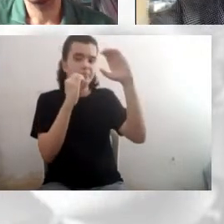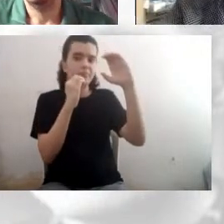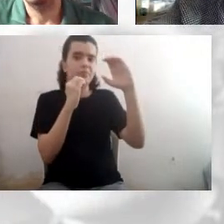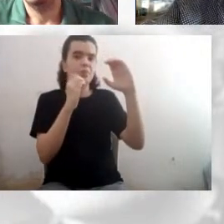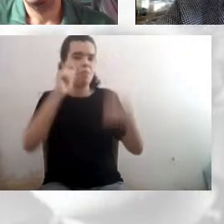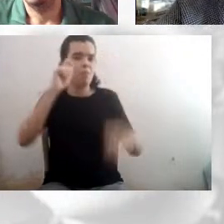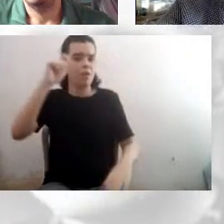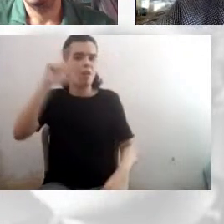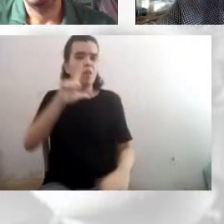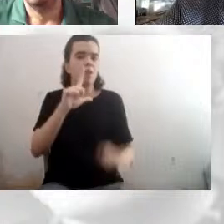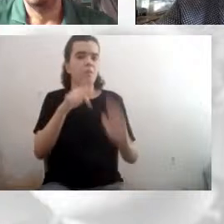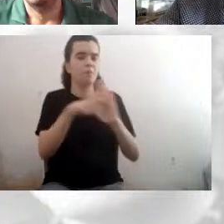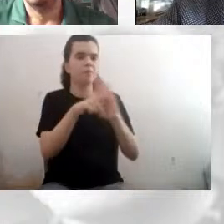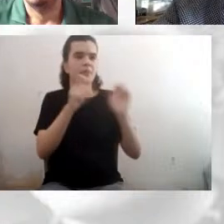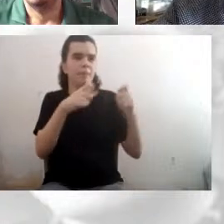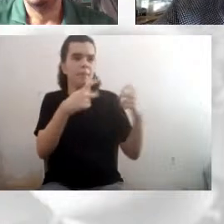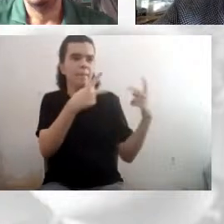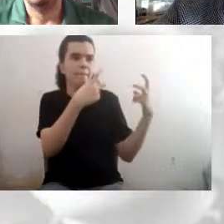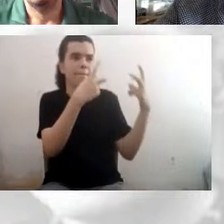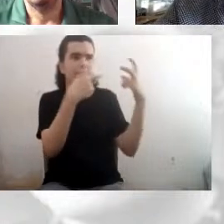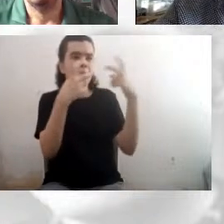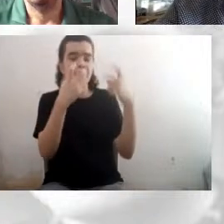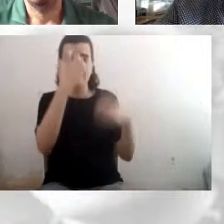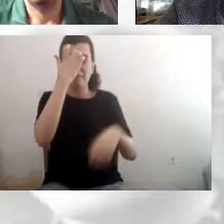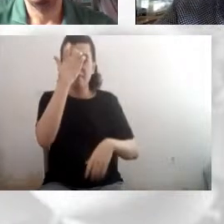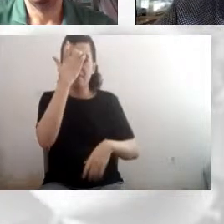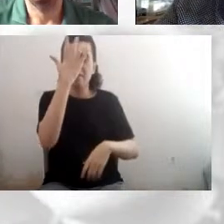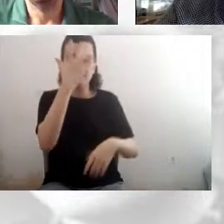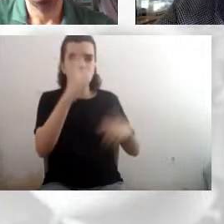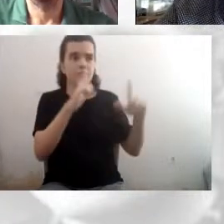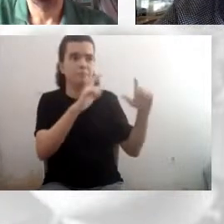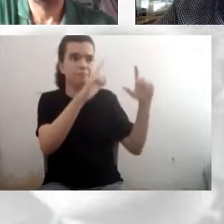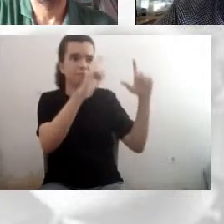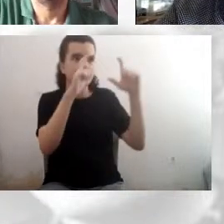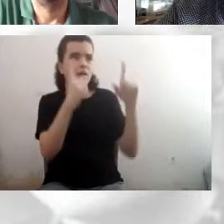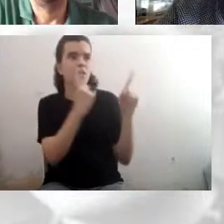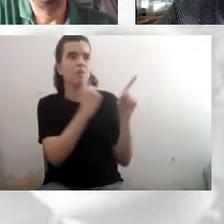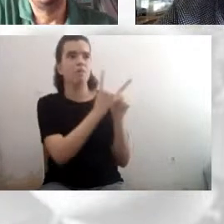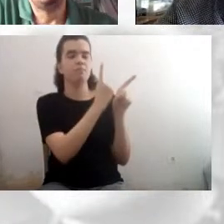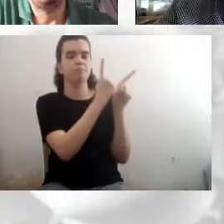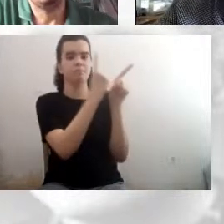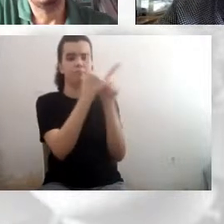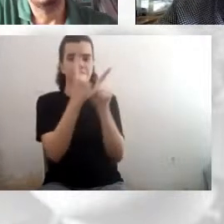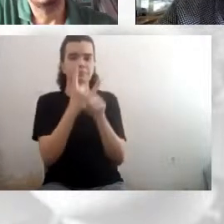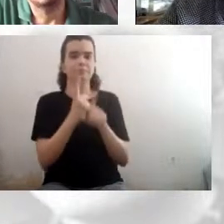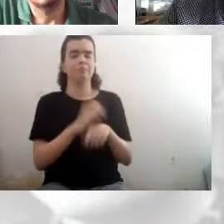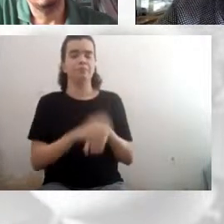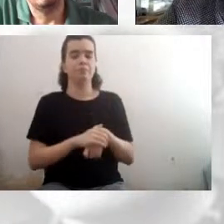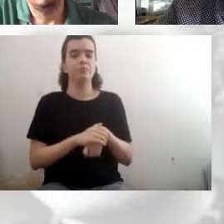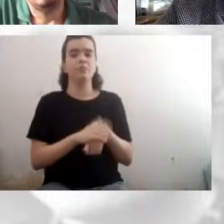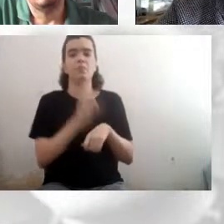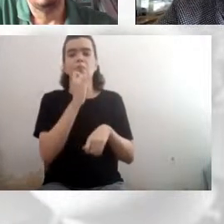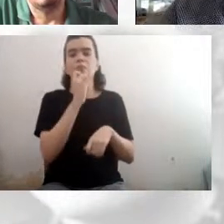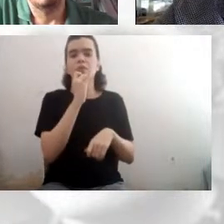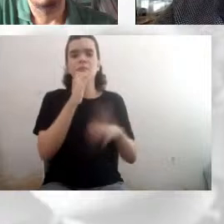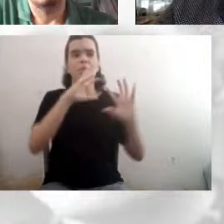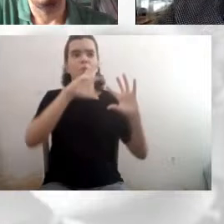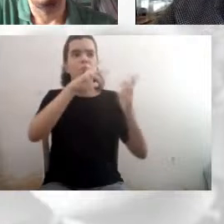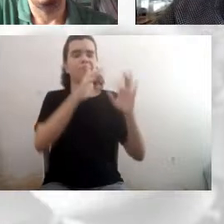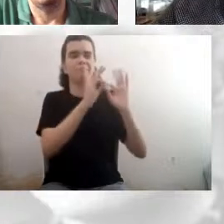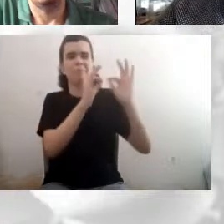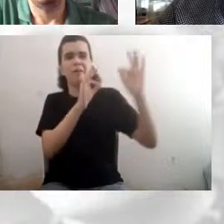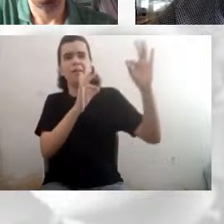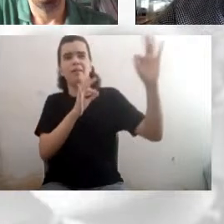quando o Sol está no horizonte que ele fica vermelho, quanto mais longe está o objeto, mais vermelho ele